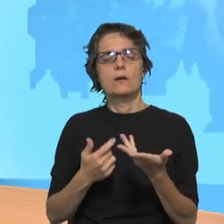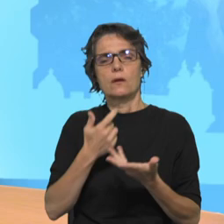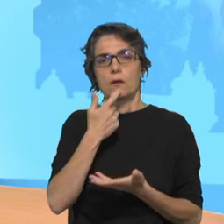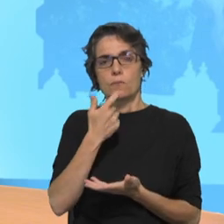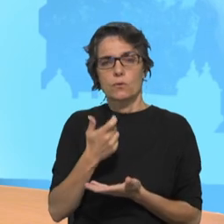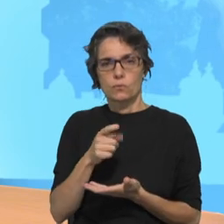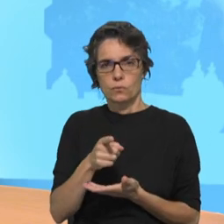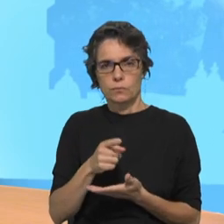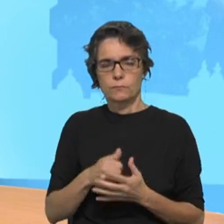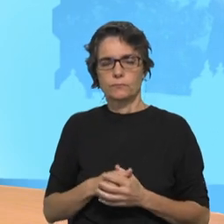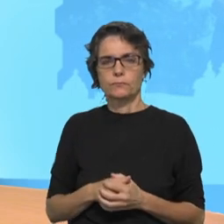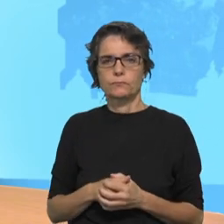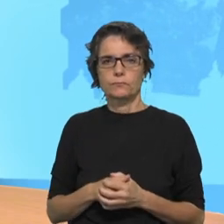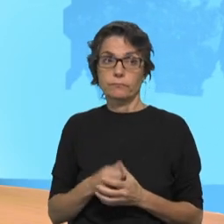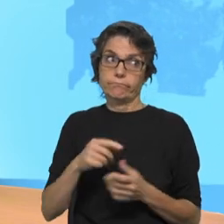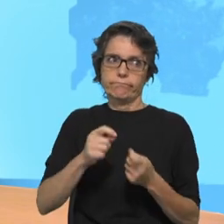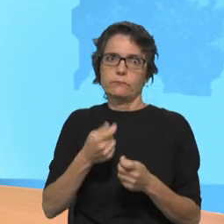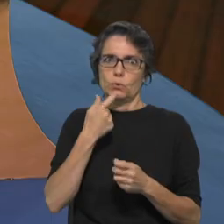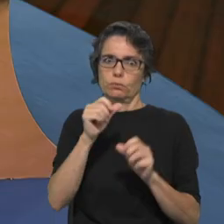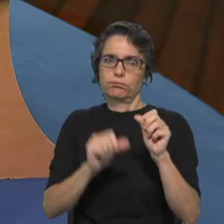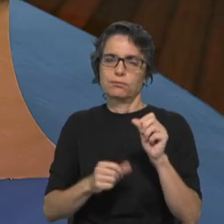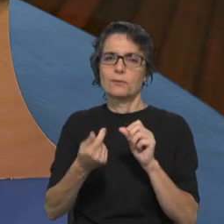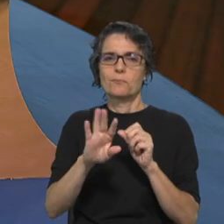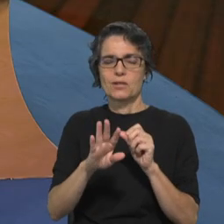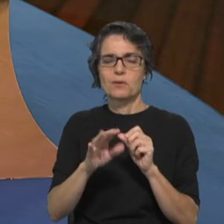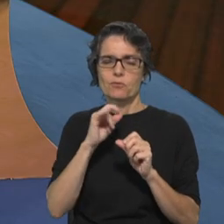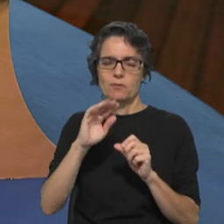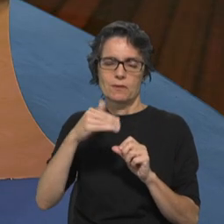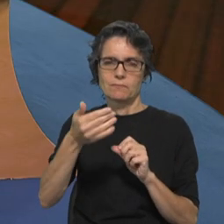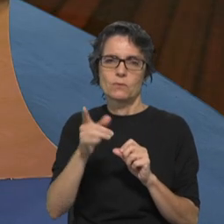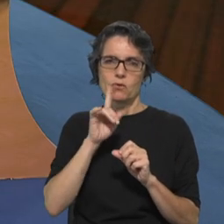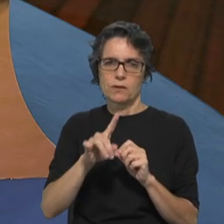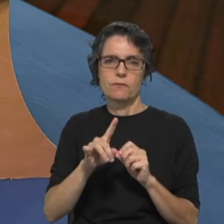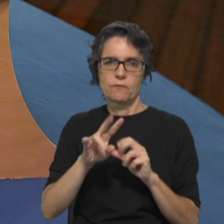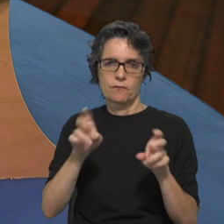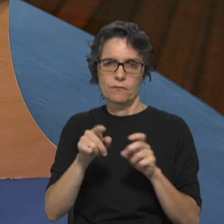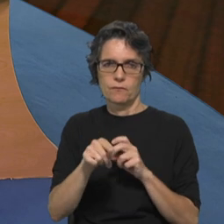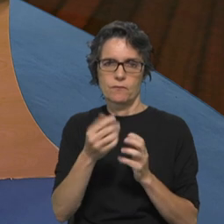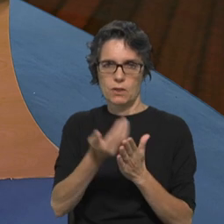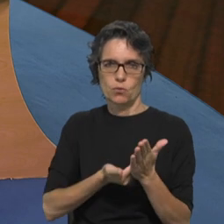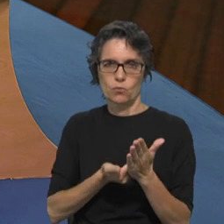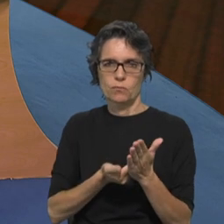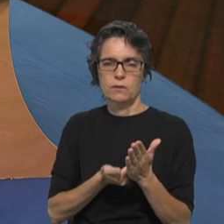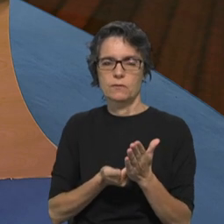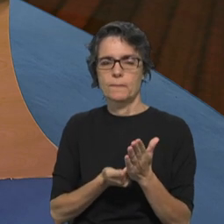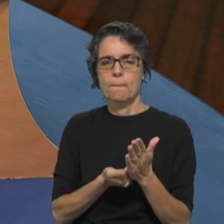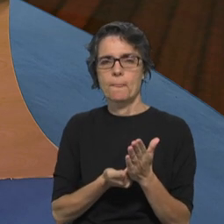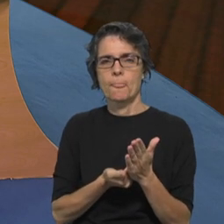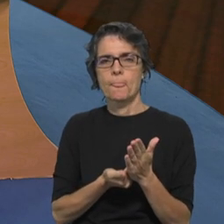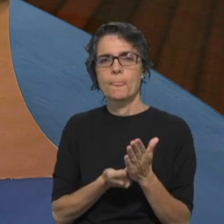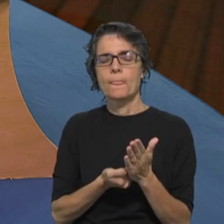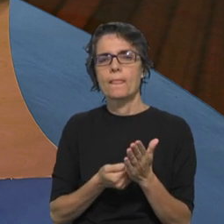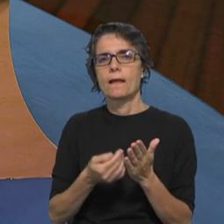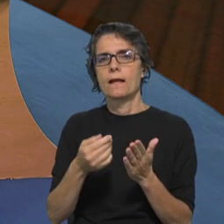e, enfim, nós poderíamos continuar aqui a debater e teremos a oportunidade, por certo, ainda de voltar a este documento e a Iassir e